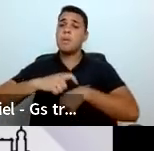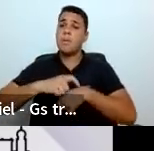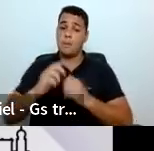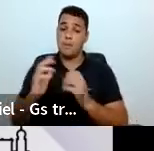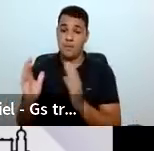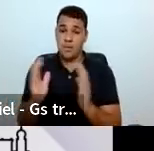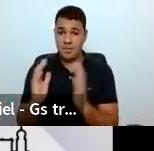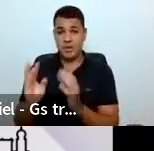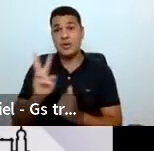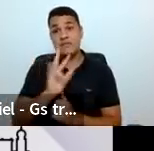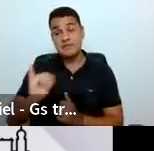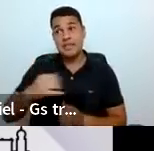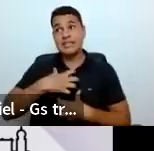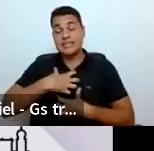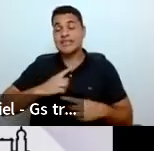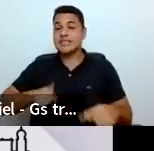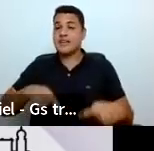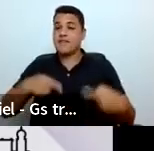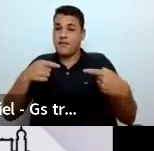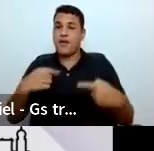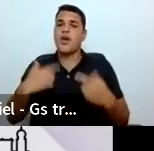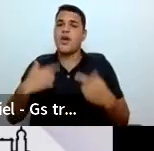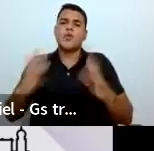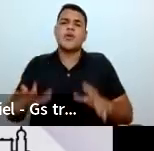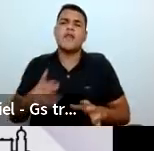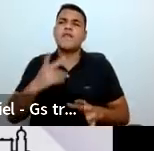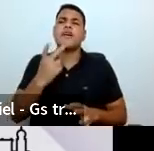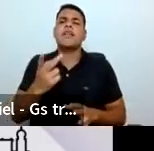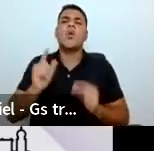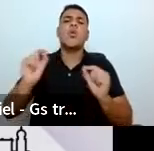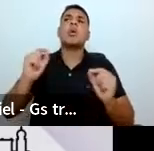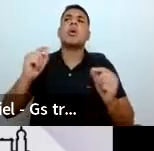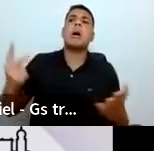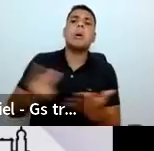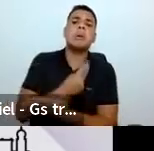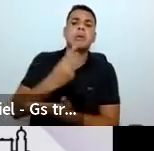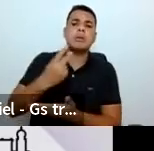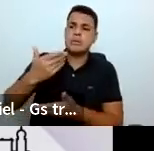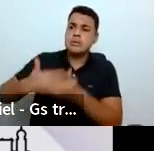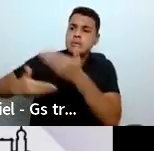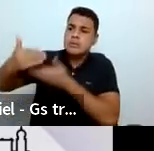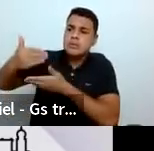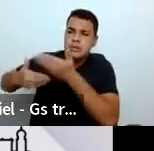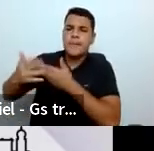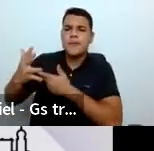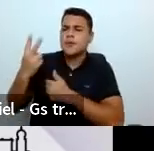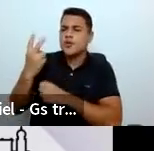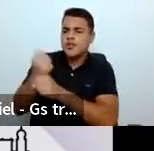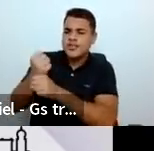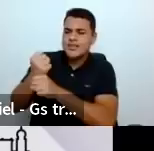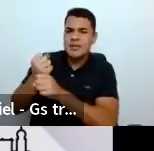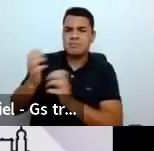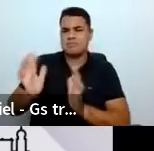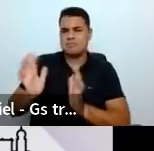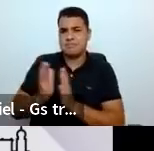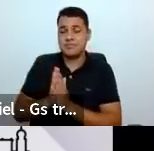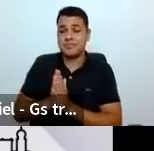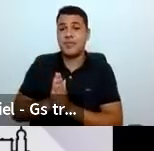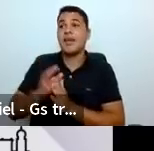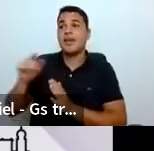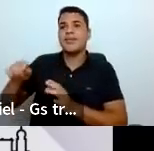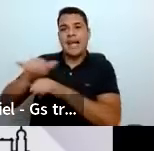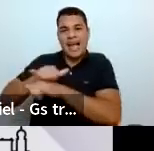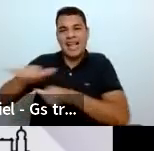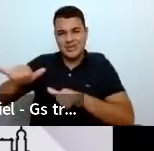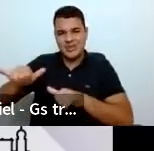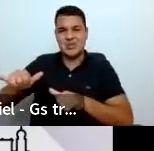desafiador. Eu não vou falar do que aconteceu ao longo desses últimos, um pouco mais de dois anos, né? Desde que foi anunciada